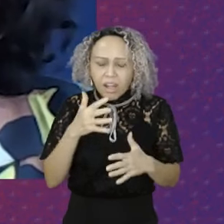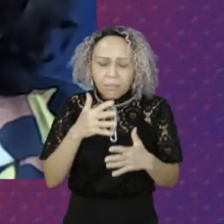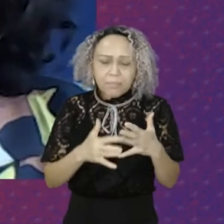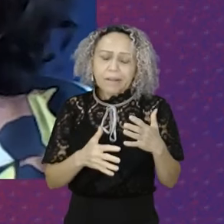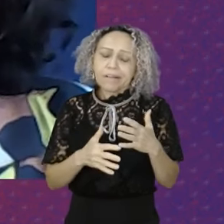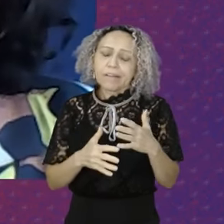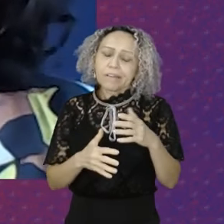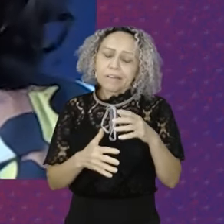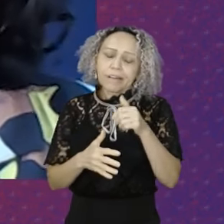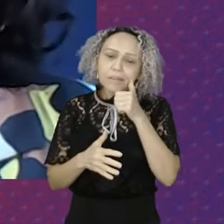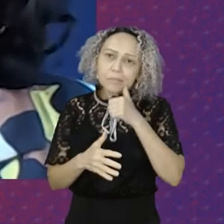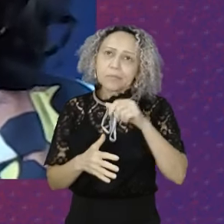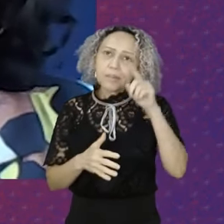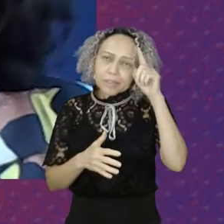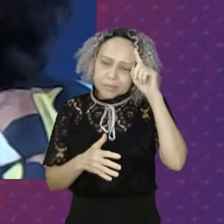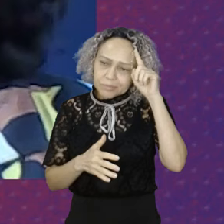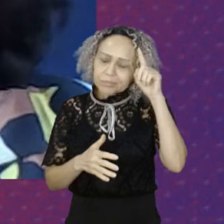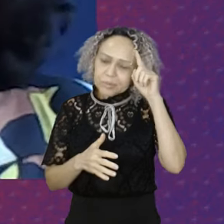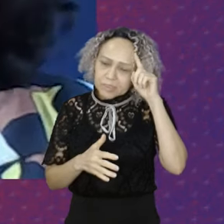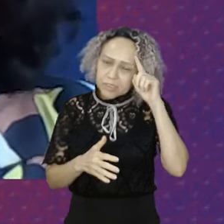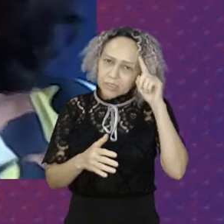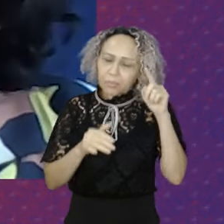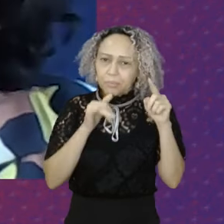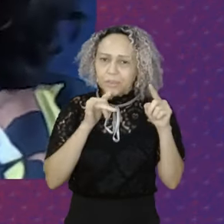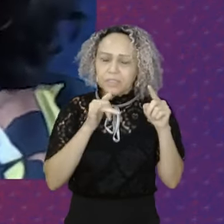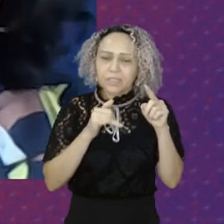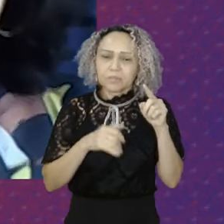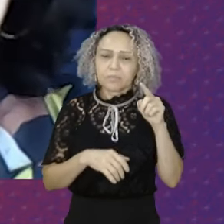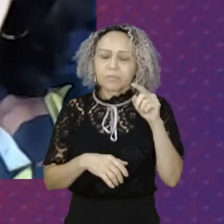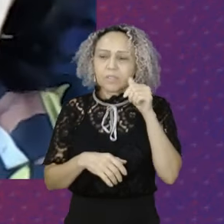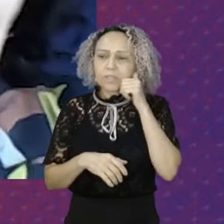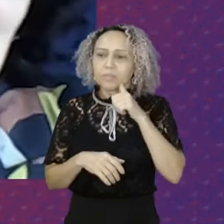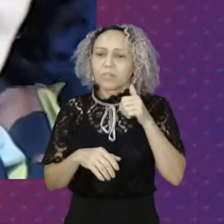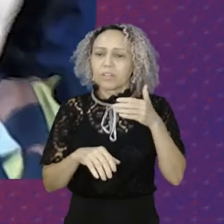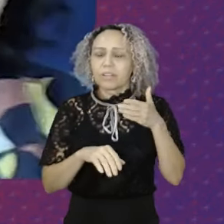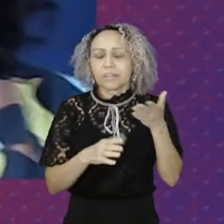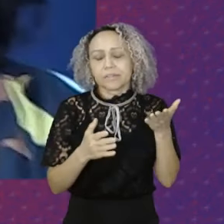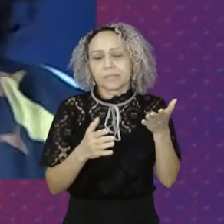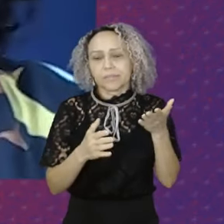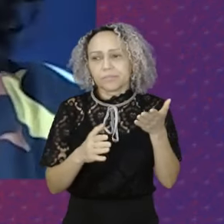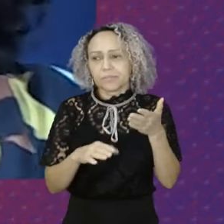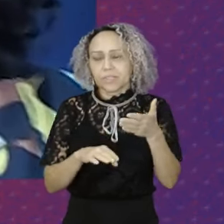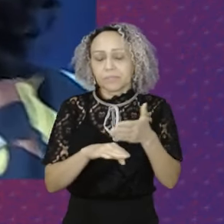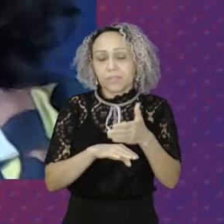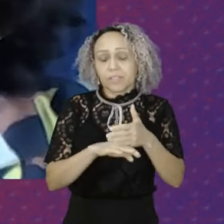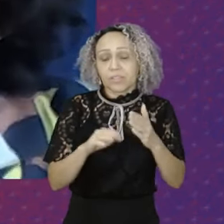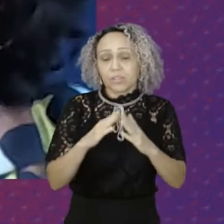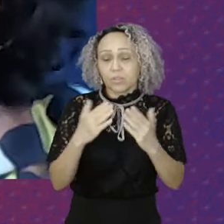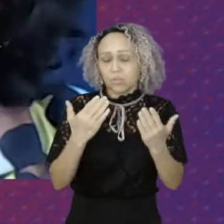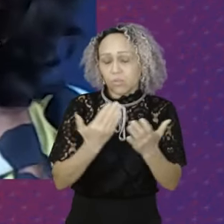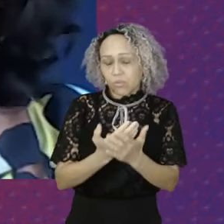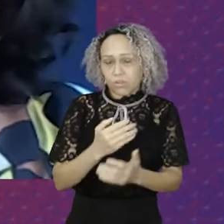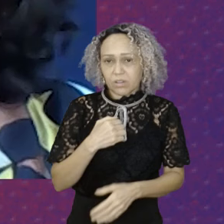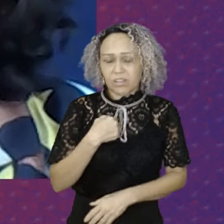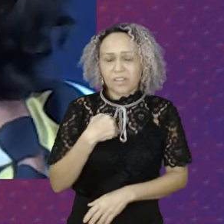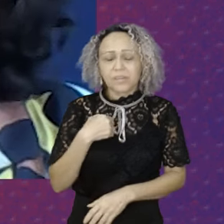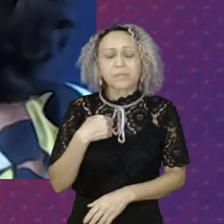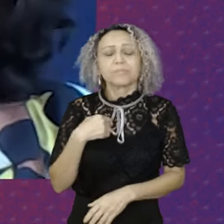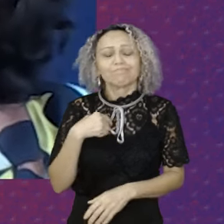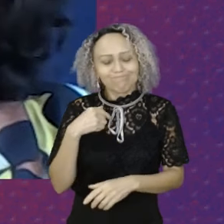Das mulheres Nas escolas Que é Onde eu Sempre trabalhei A gente sabe Que